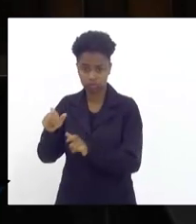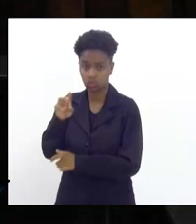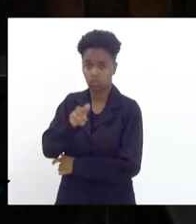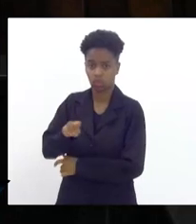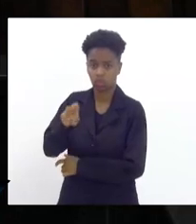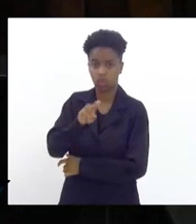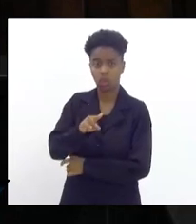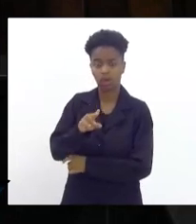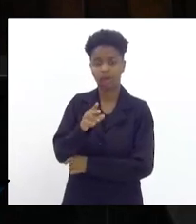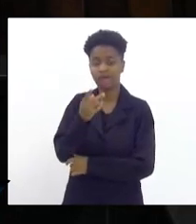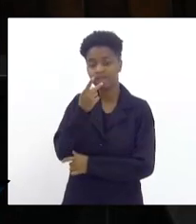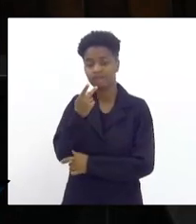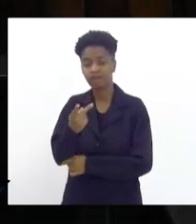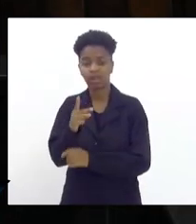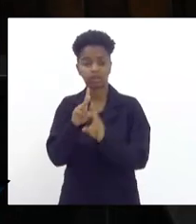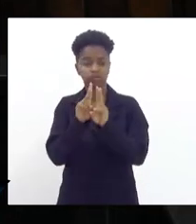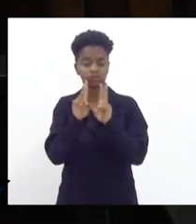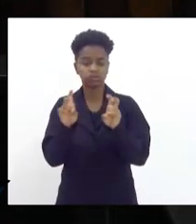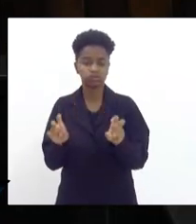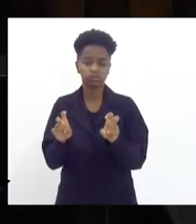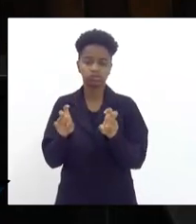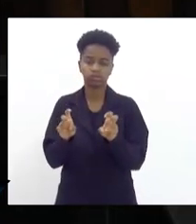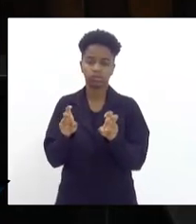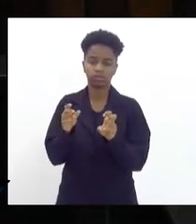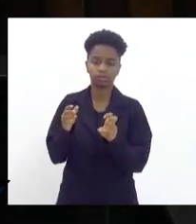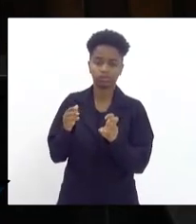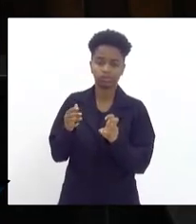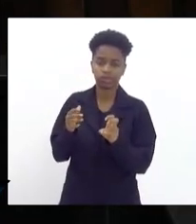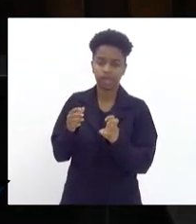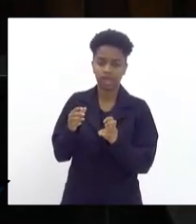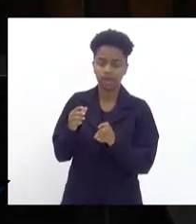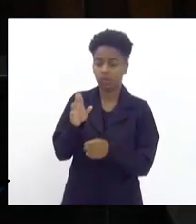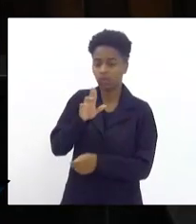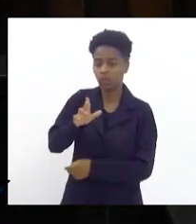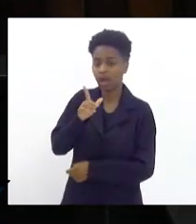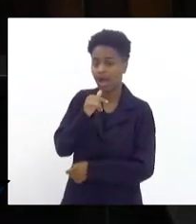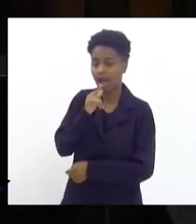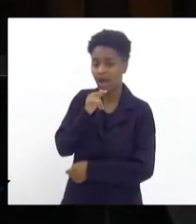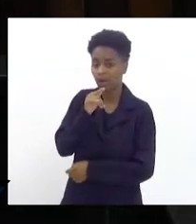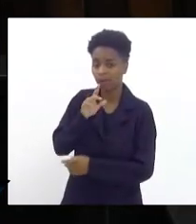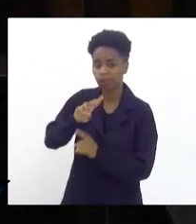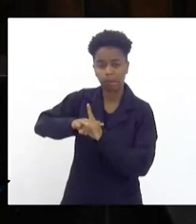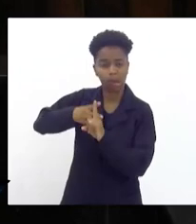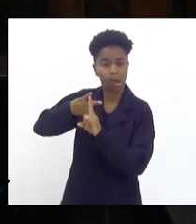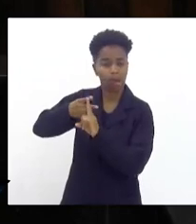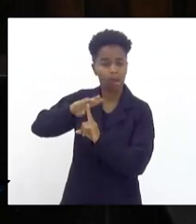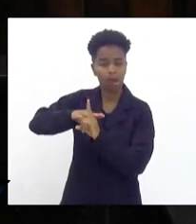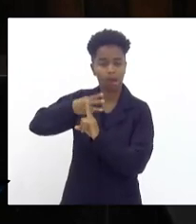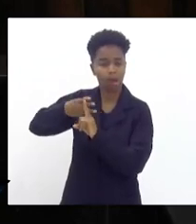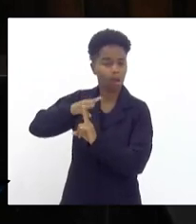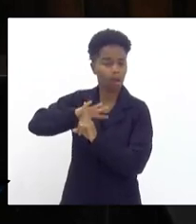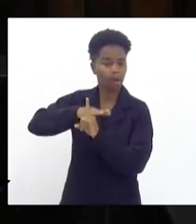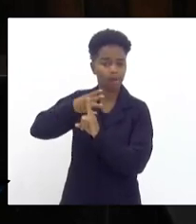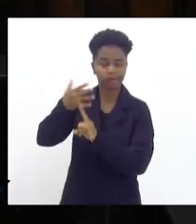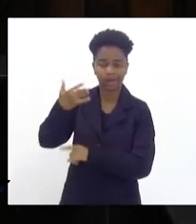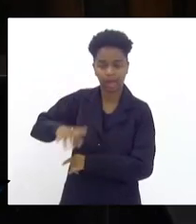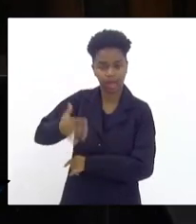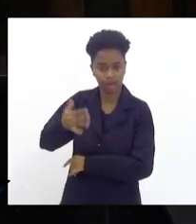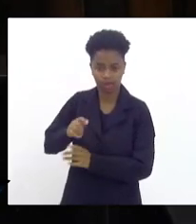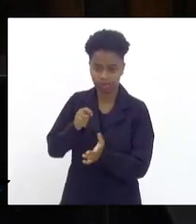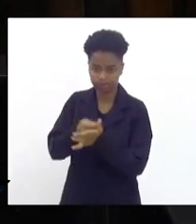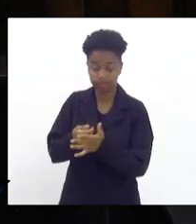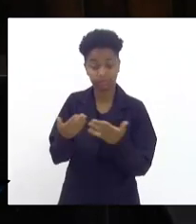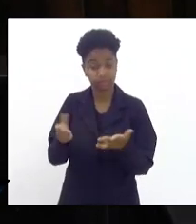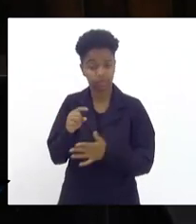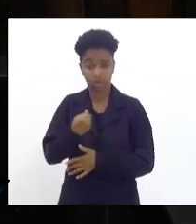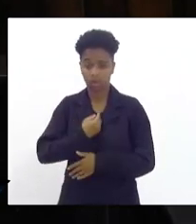do assunto relacionado ao aumento do consumo na conta de água e a Comissão não pode ficar